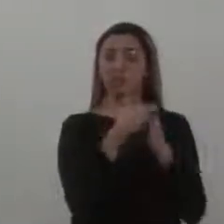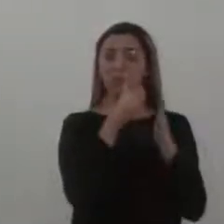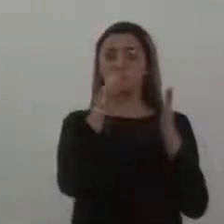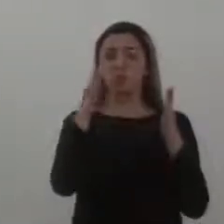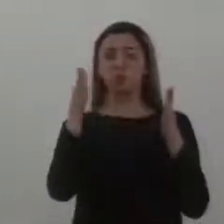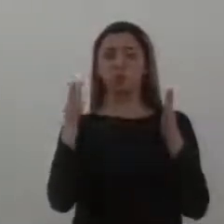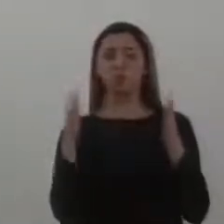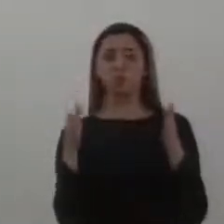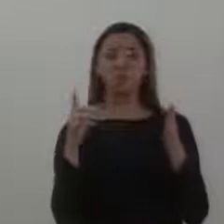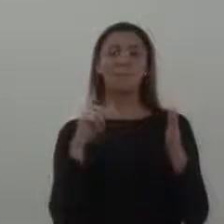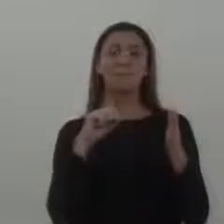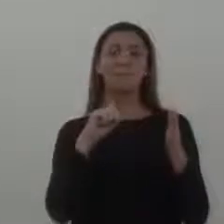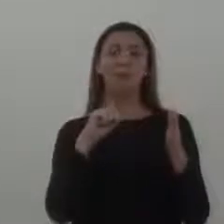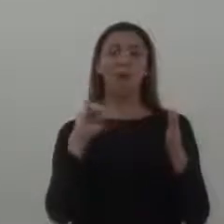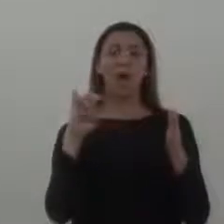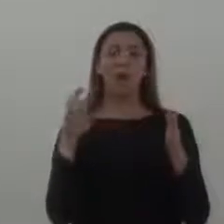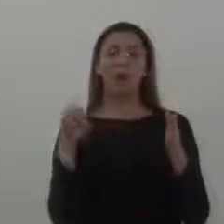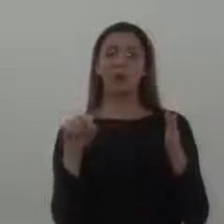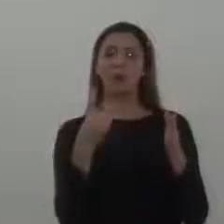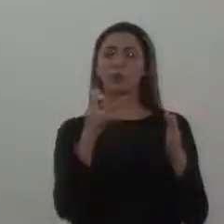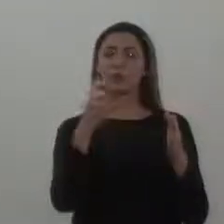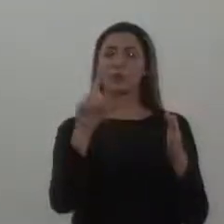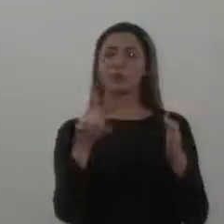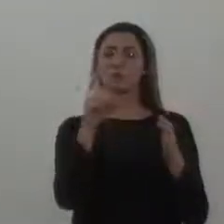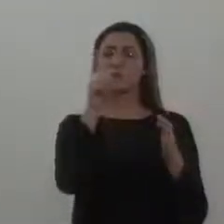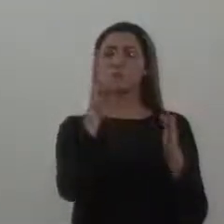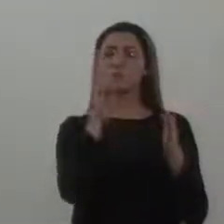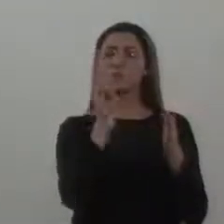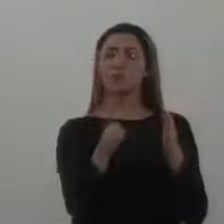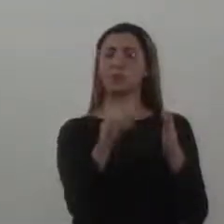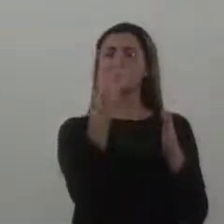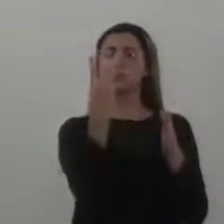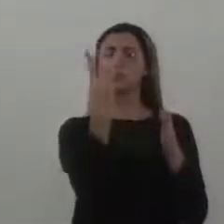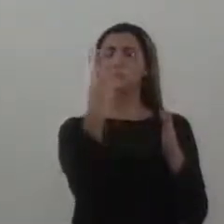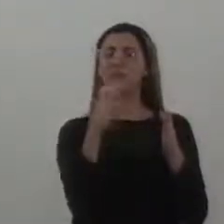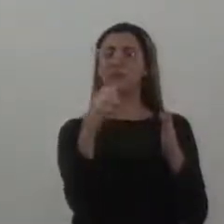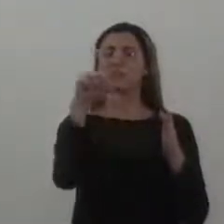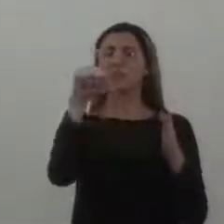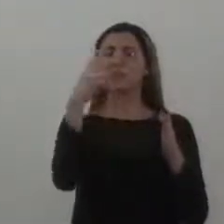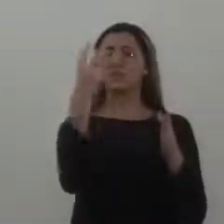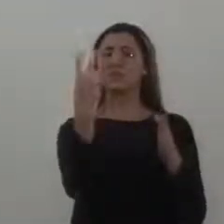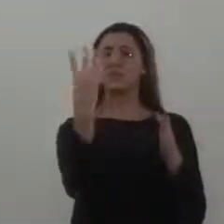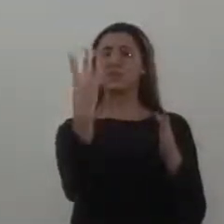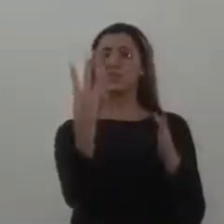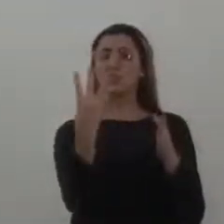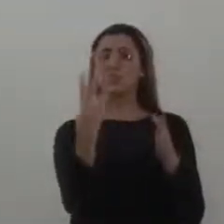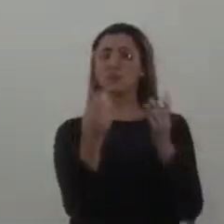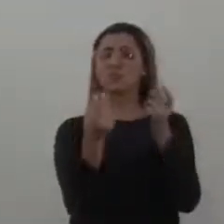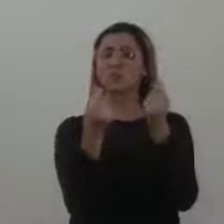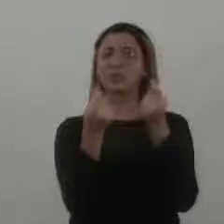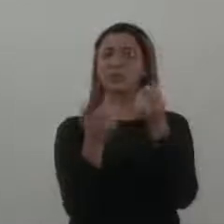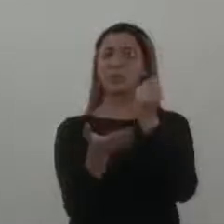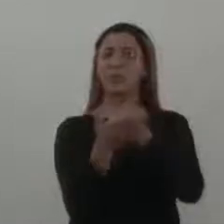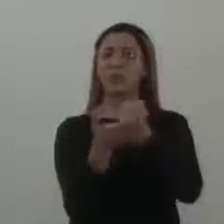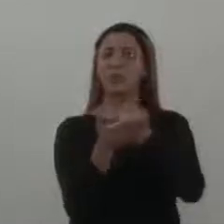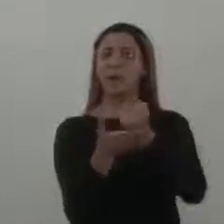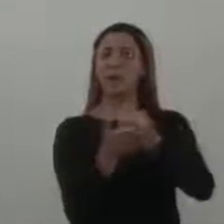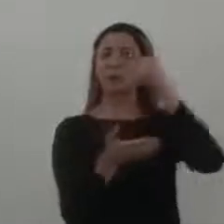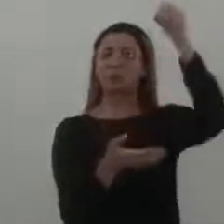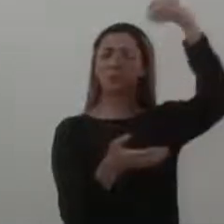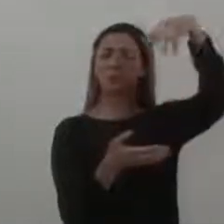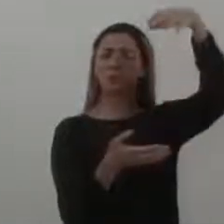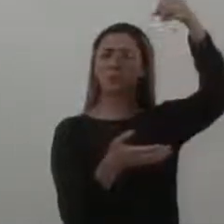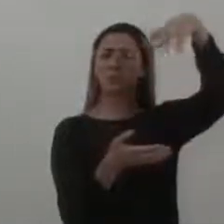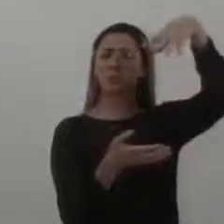2020, esse ano, 1.340.924. Gasto com consumo de energia. Essa que